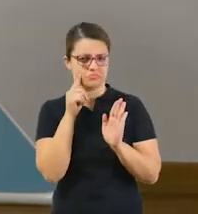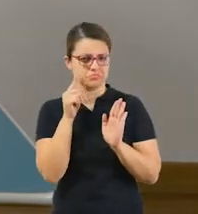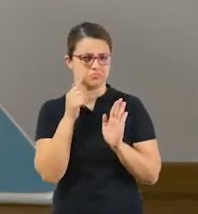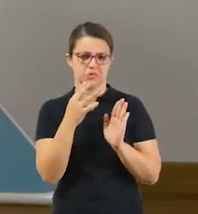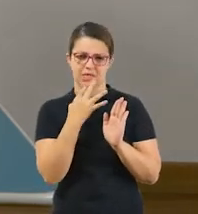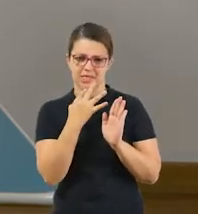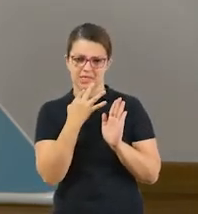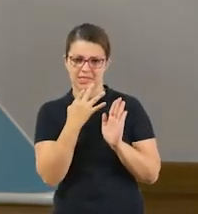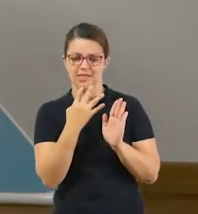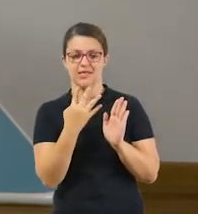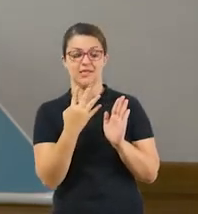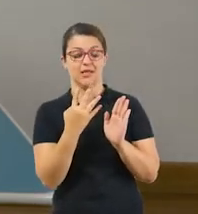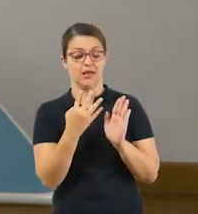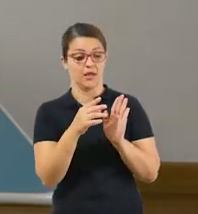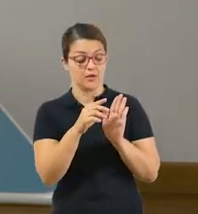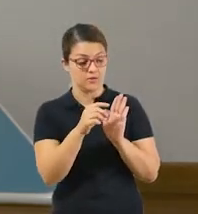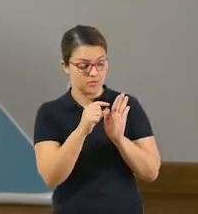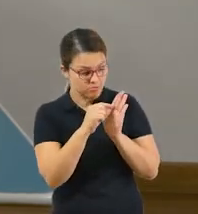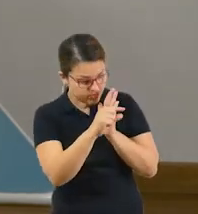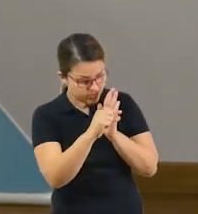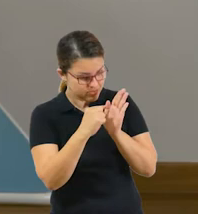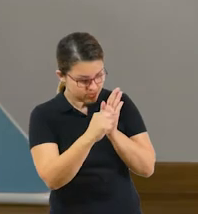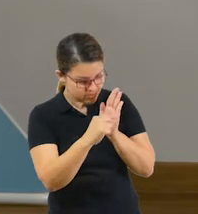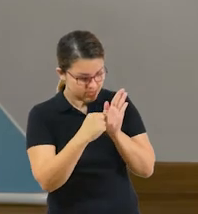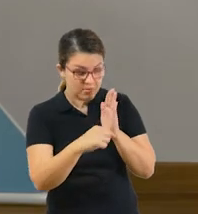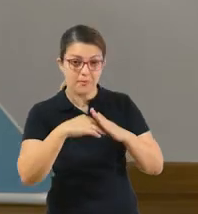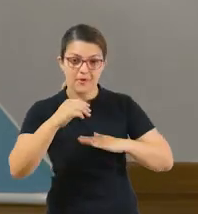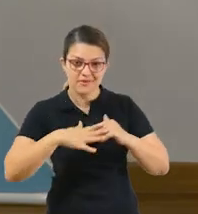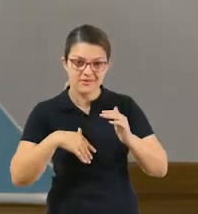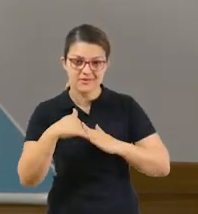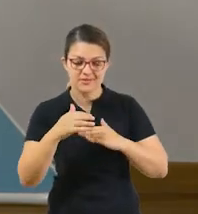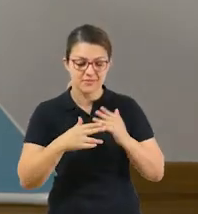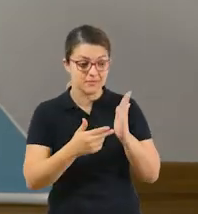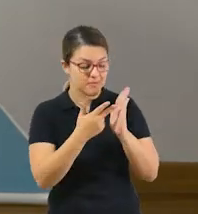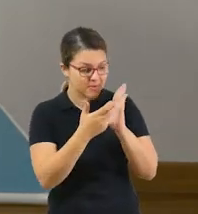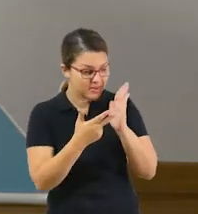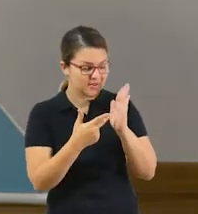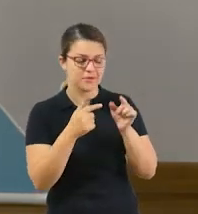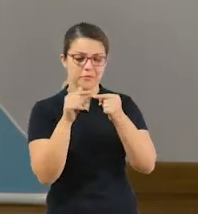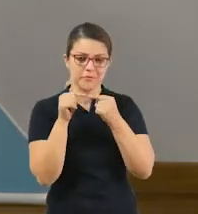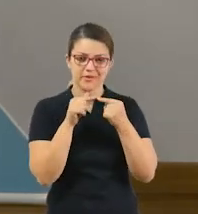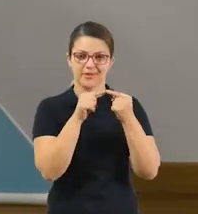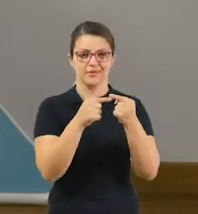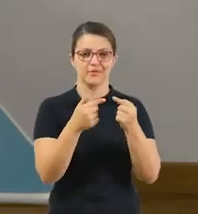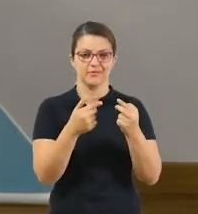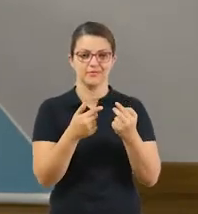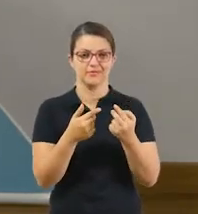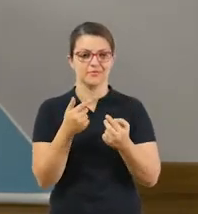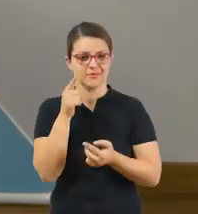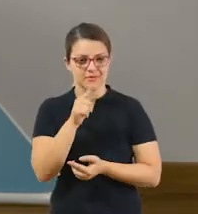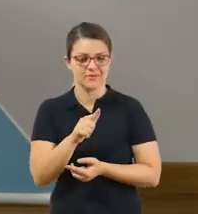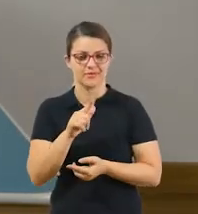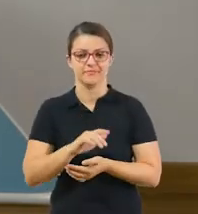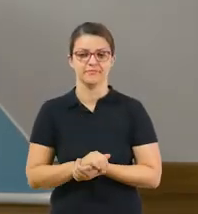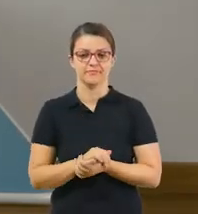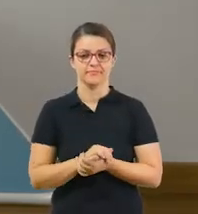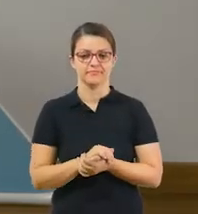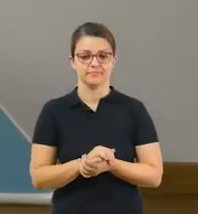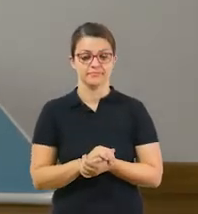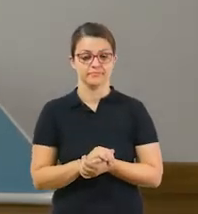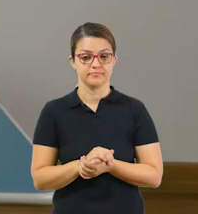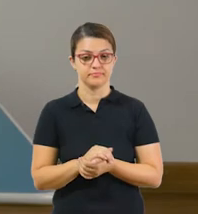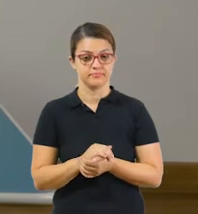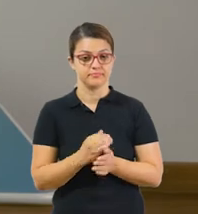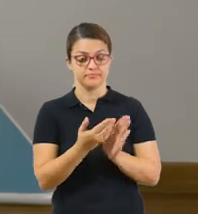palavras fáceis do cotidiano dela, né? E quando ela treina bastante a quadrinha, ela começa a criar as suas próprias quadrinhas, tá